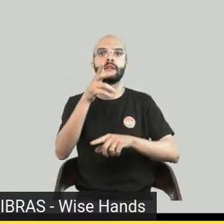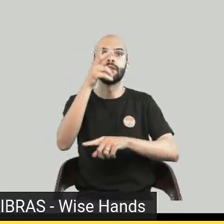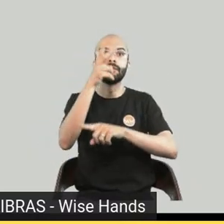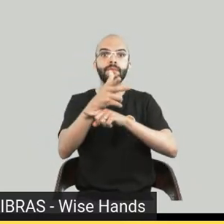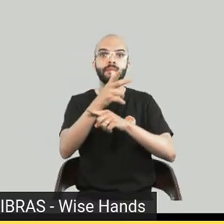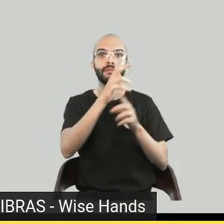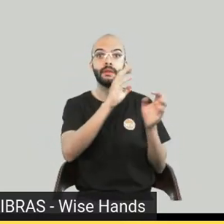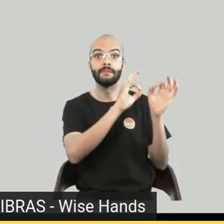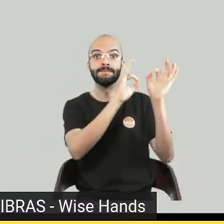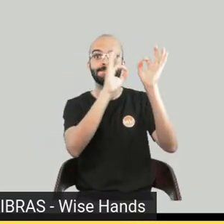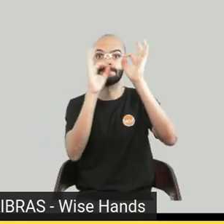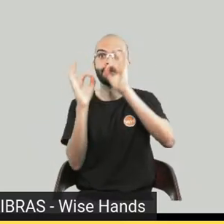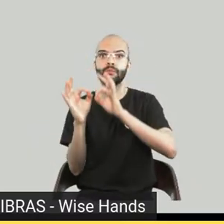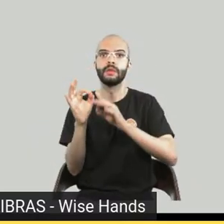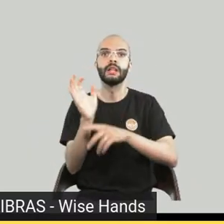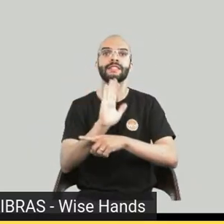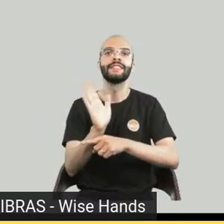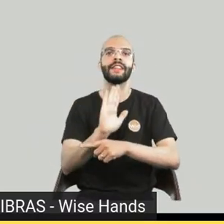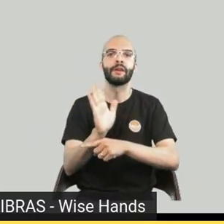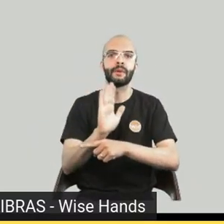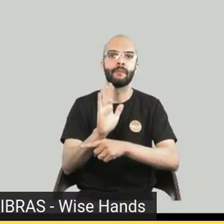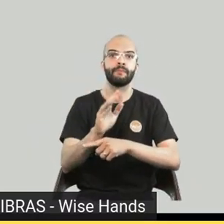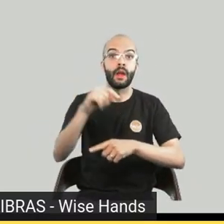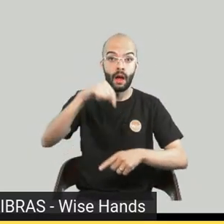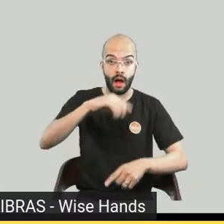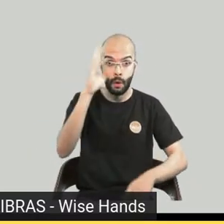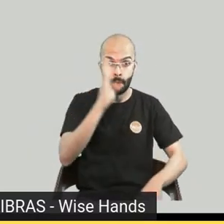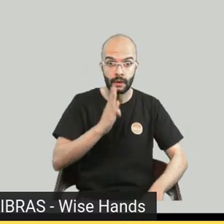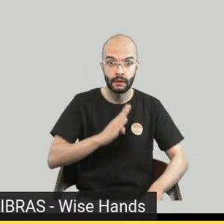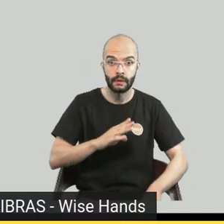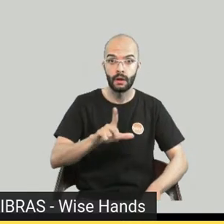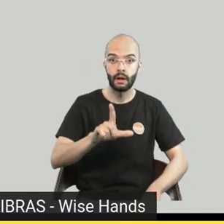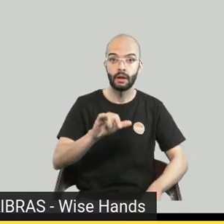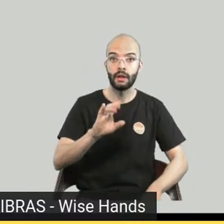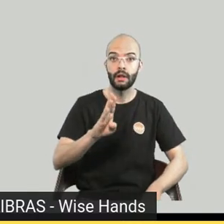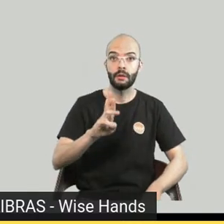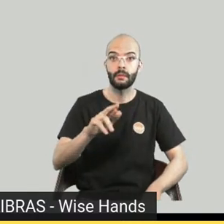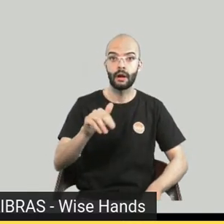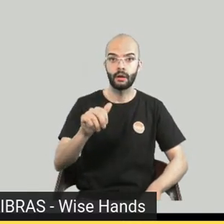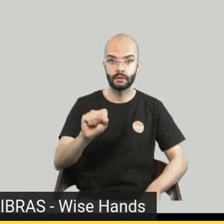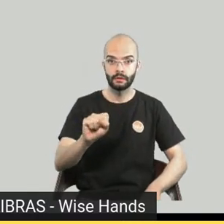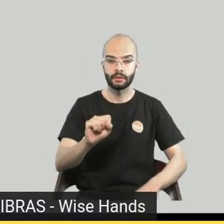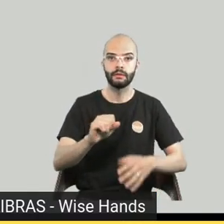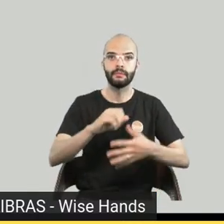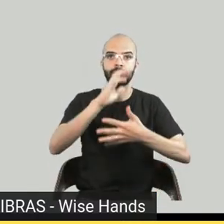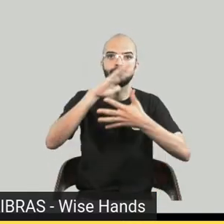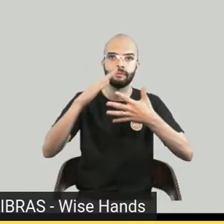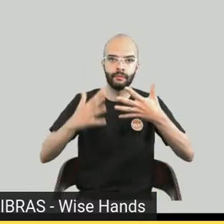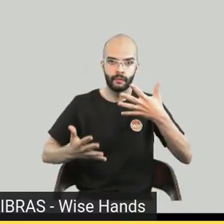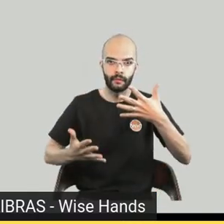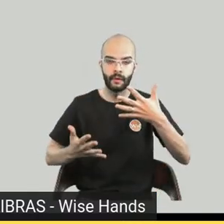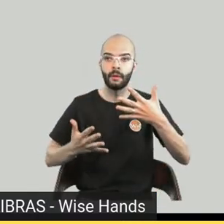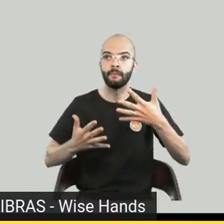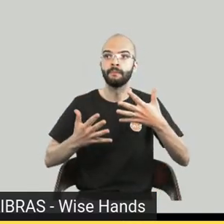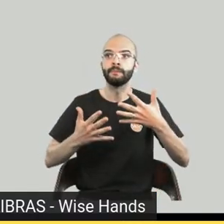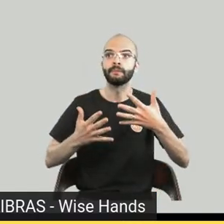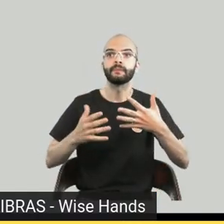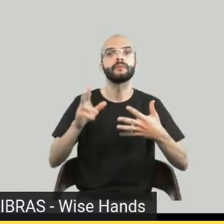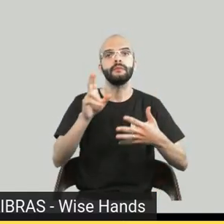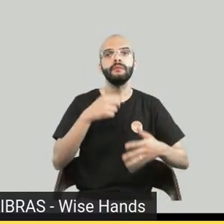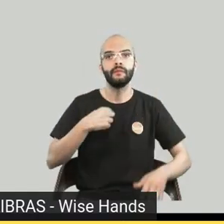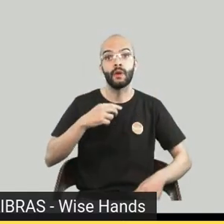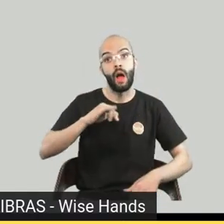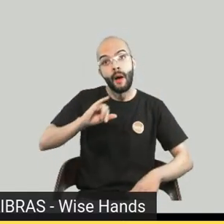mãe a língua de sinais, no Brasil é Libras, língua brasileira de sinais e eu aproveito o setembro, né, para